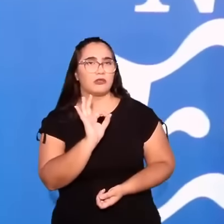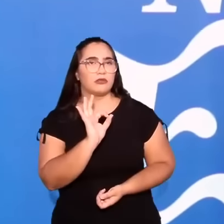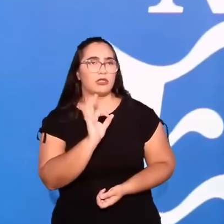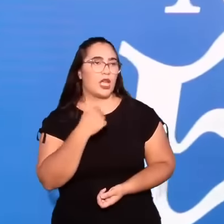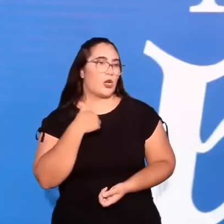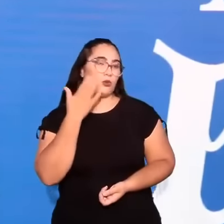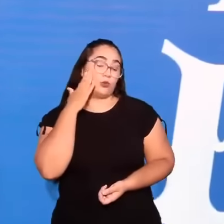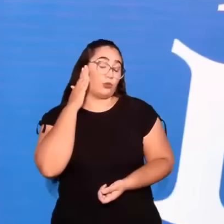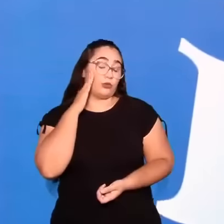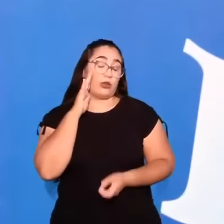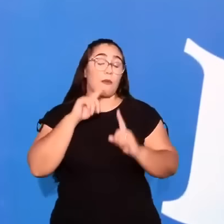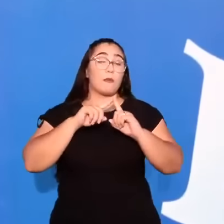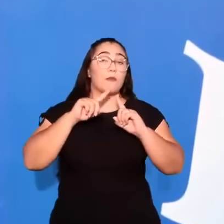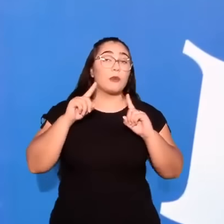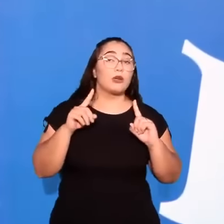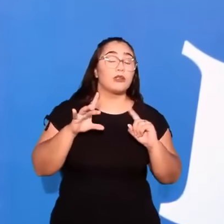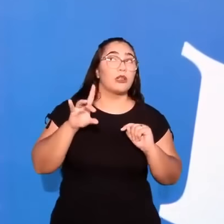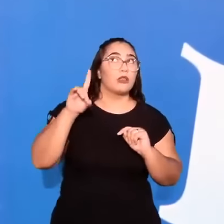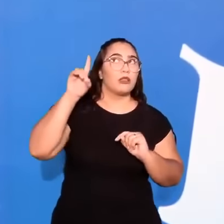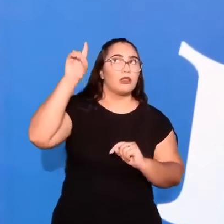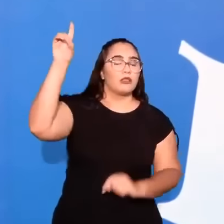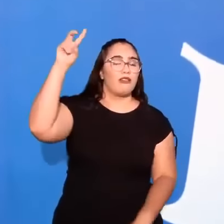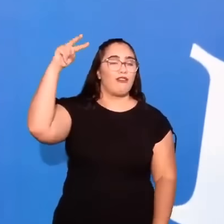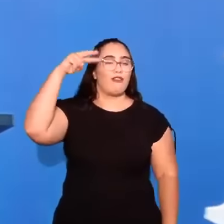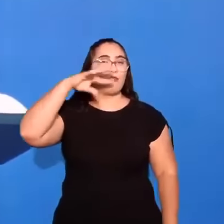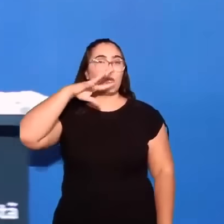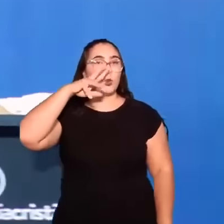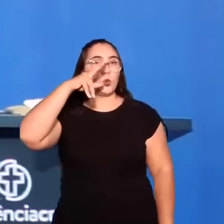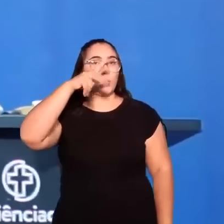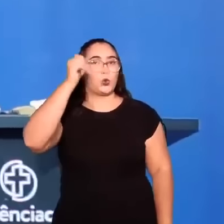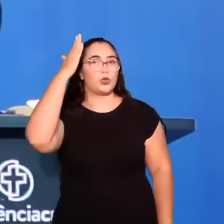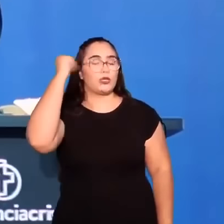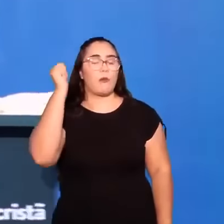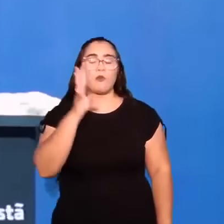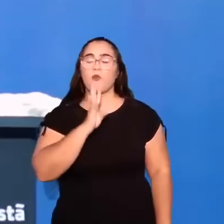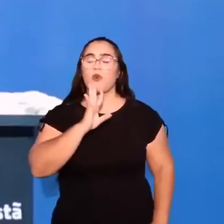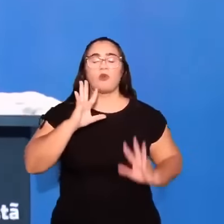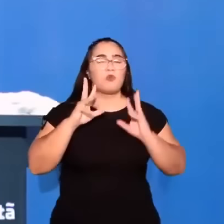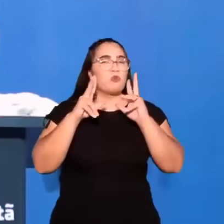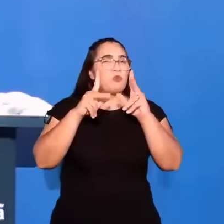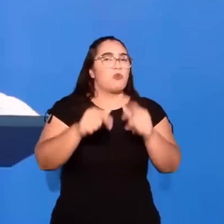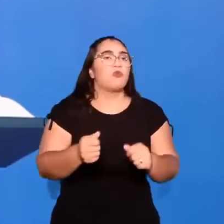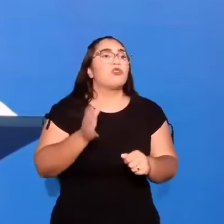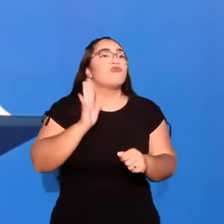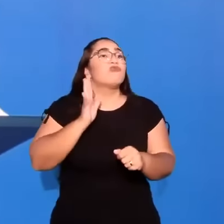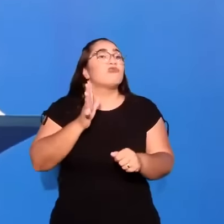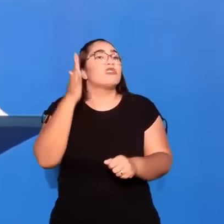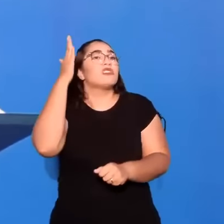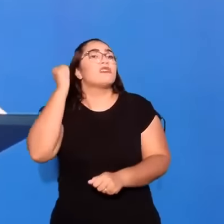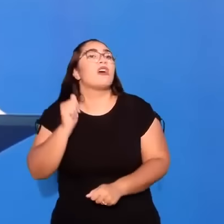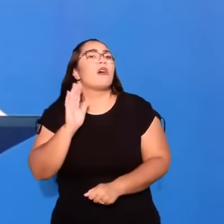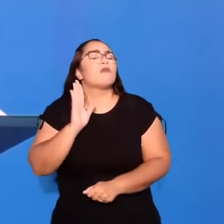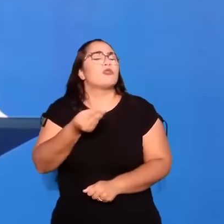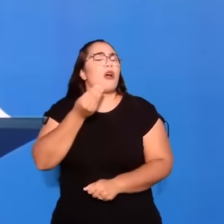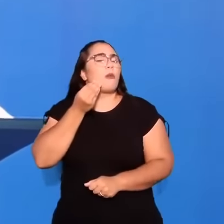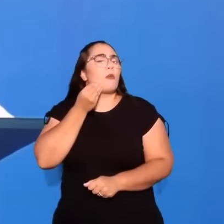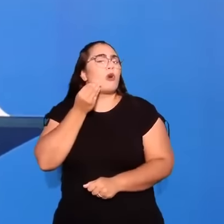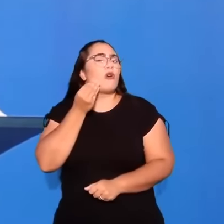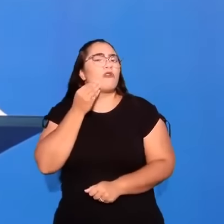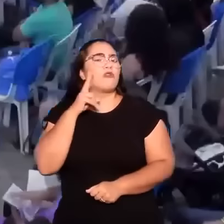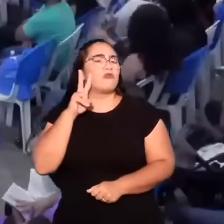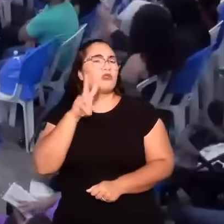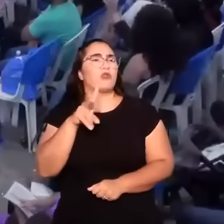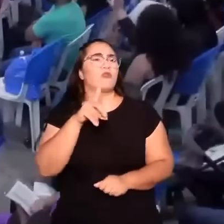Eu não vou saber. Mas aquele que tudo vê, tudo sabe, tudo conhece. Esse já tem testificado.